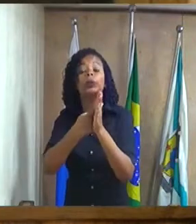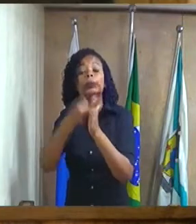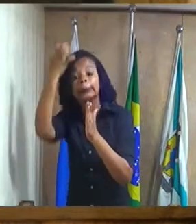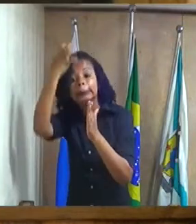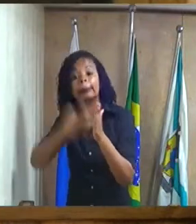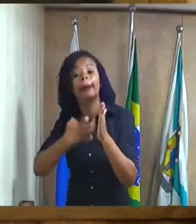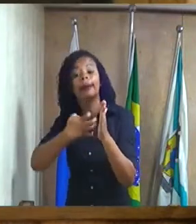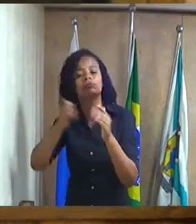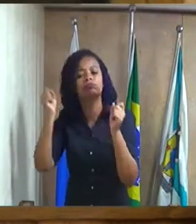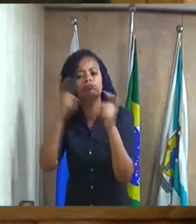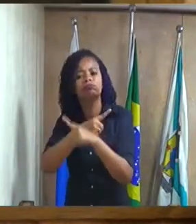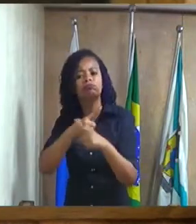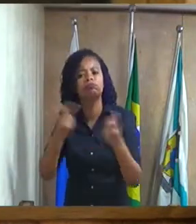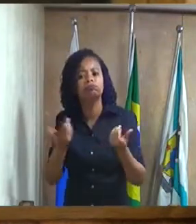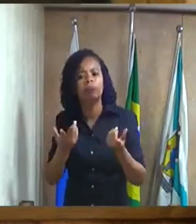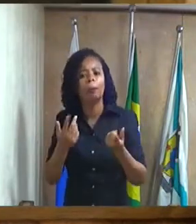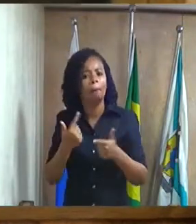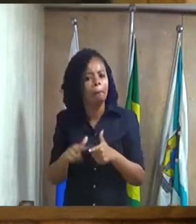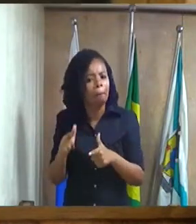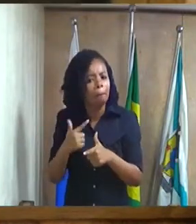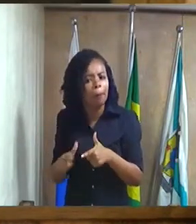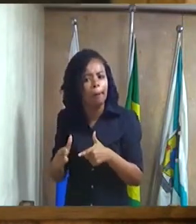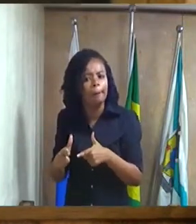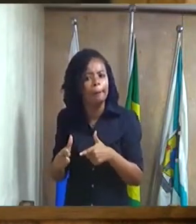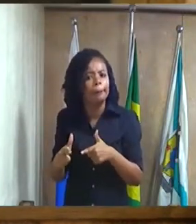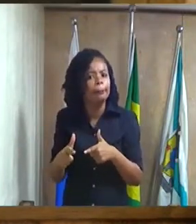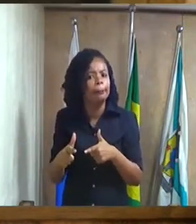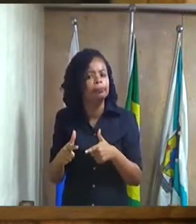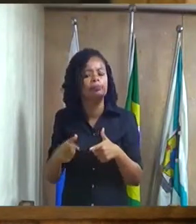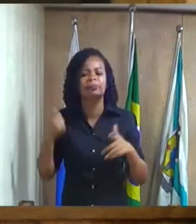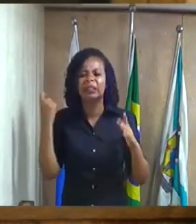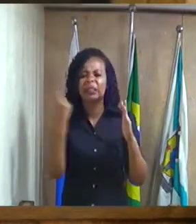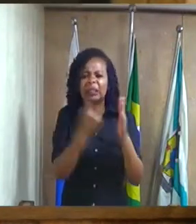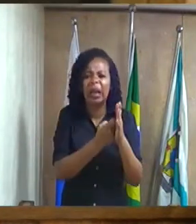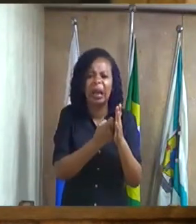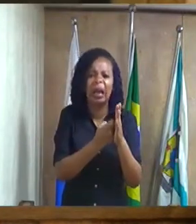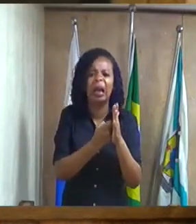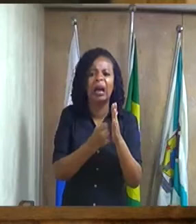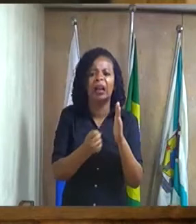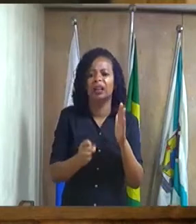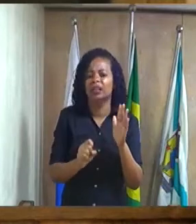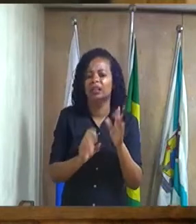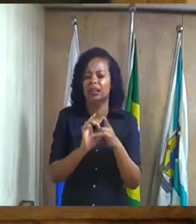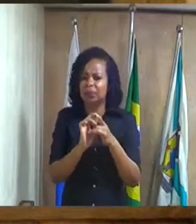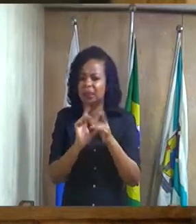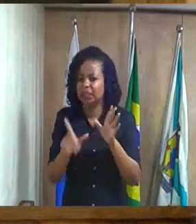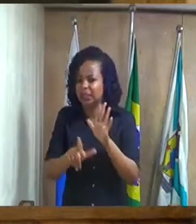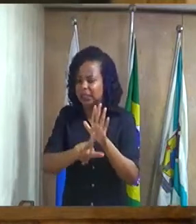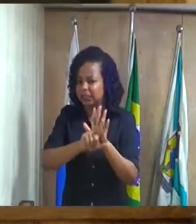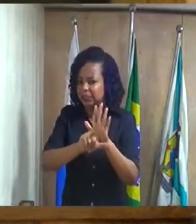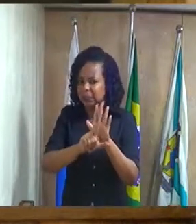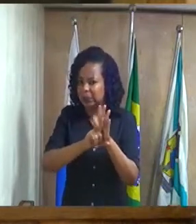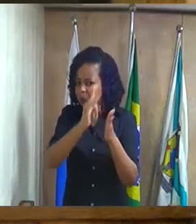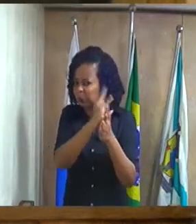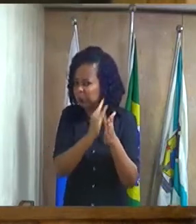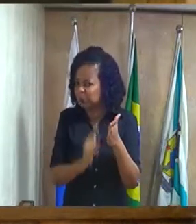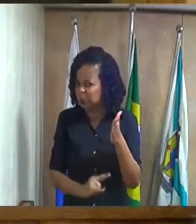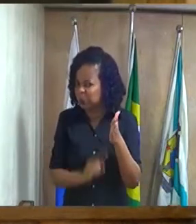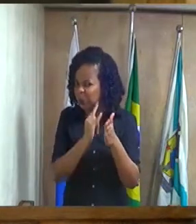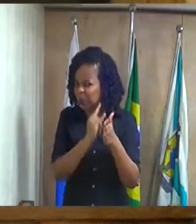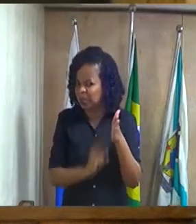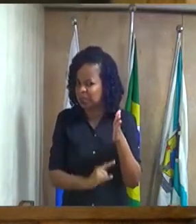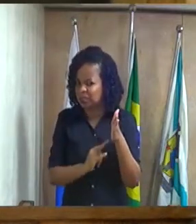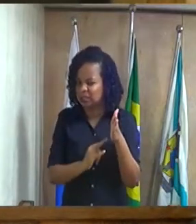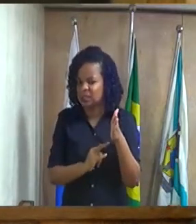muito séria uma denúncia de legalização de documento com interesse do